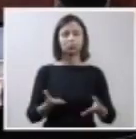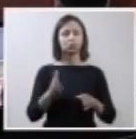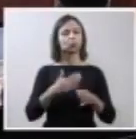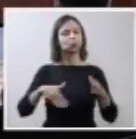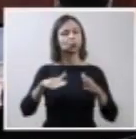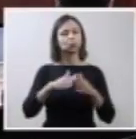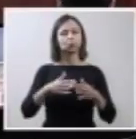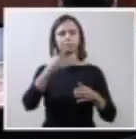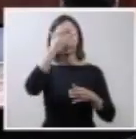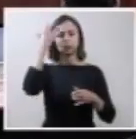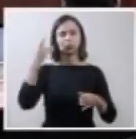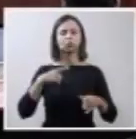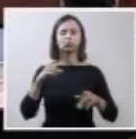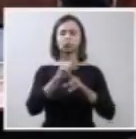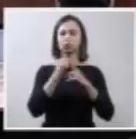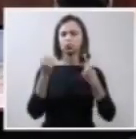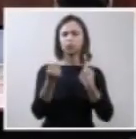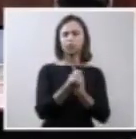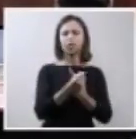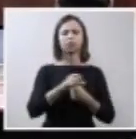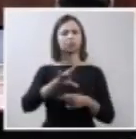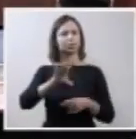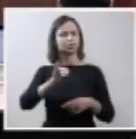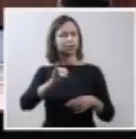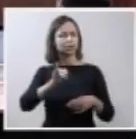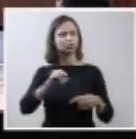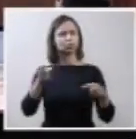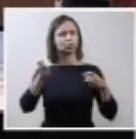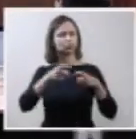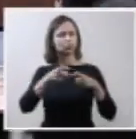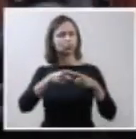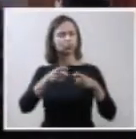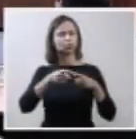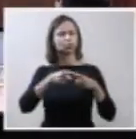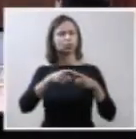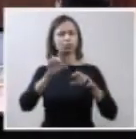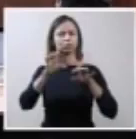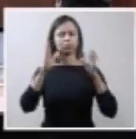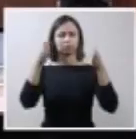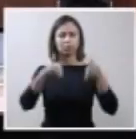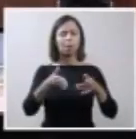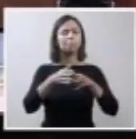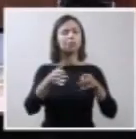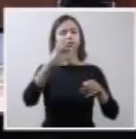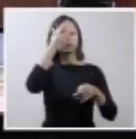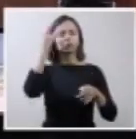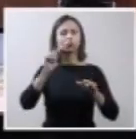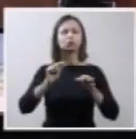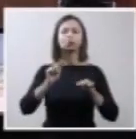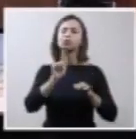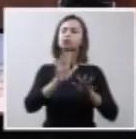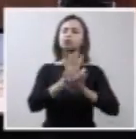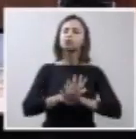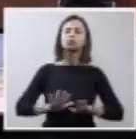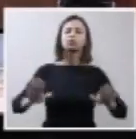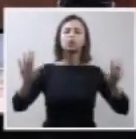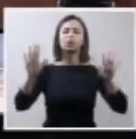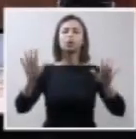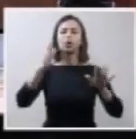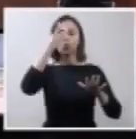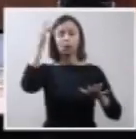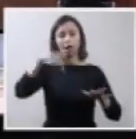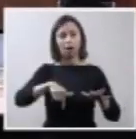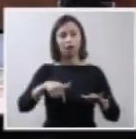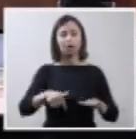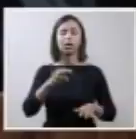científica, comunidade científica, neste caso específico, mas de maneira geral, do tribunal